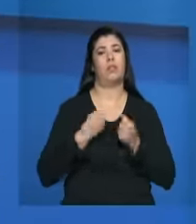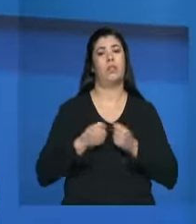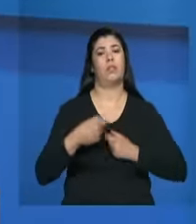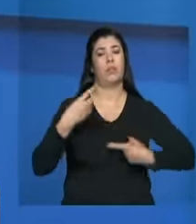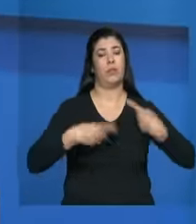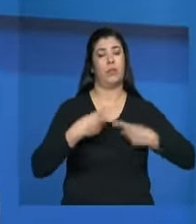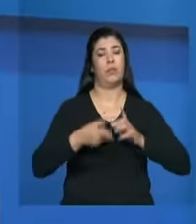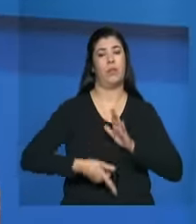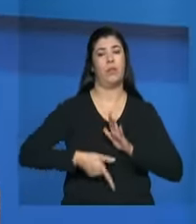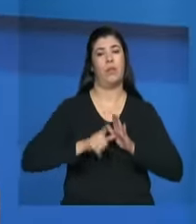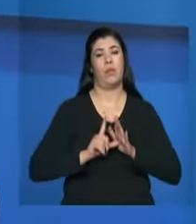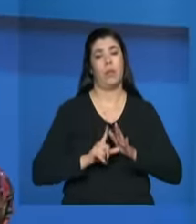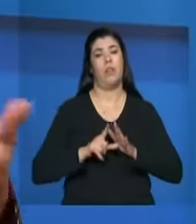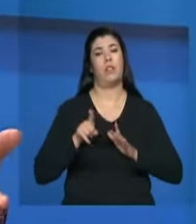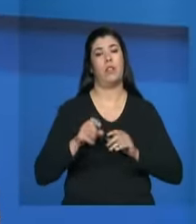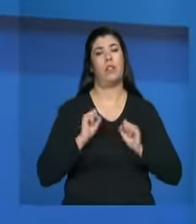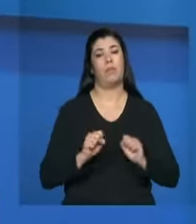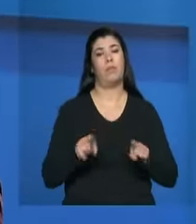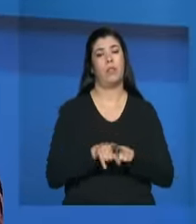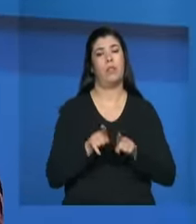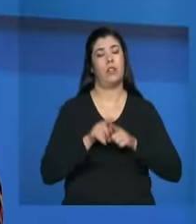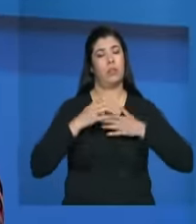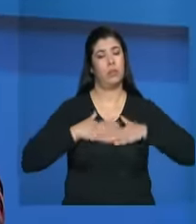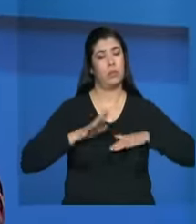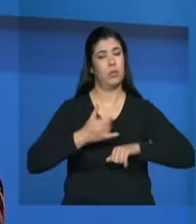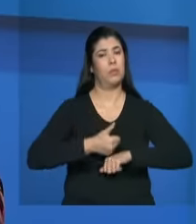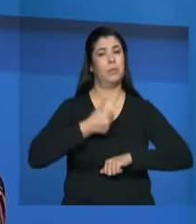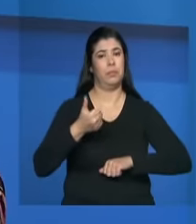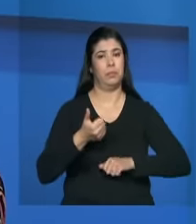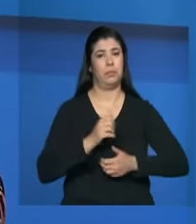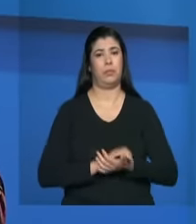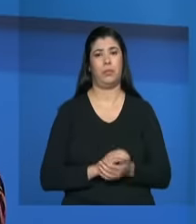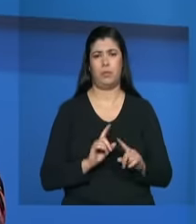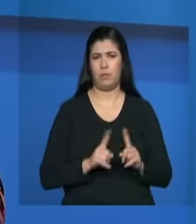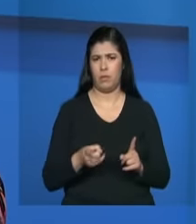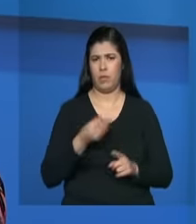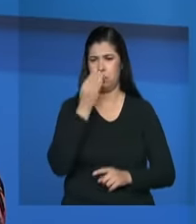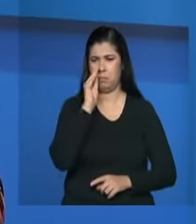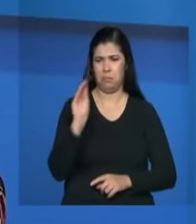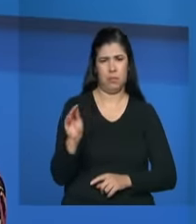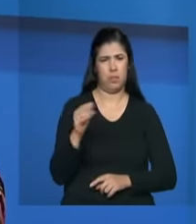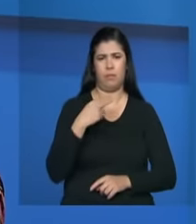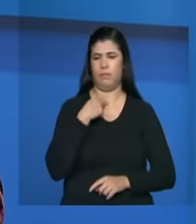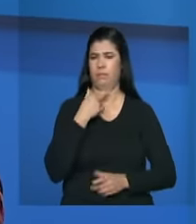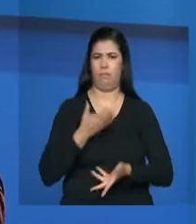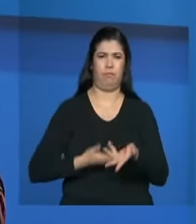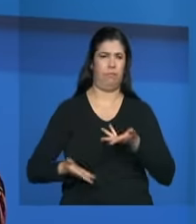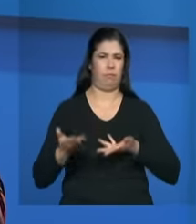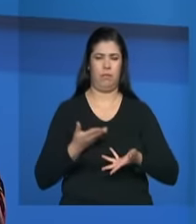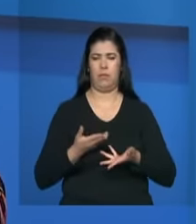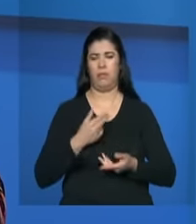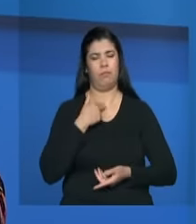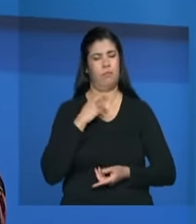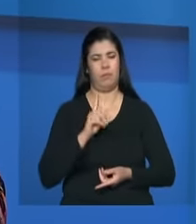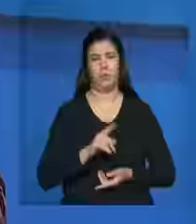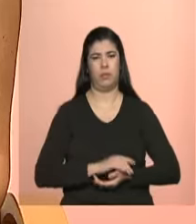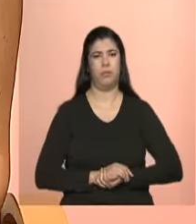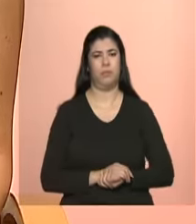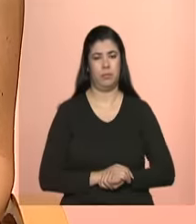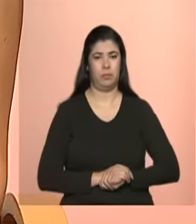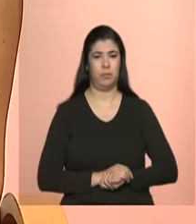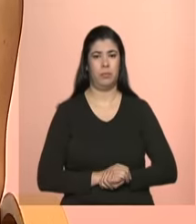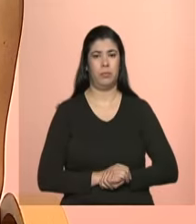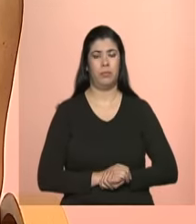discutida com essa pessoa para que ela realmente seja acolhida da melhor forma possível agora recusar o atendimento de forma alguma ok